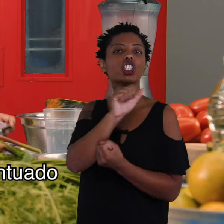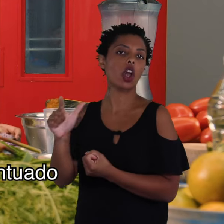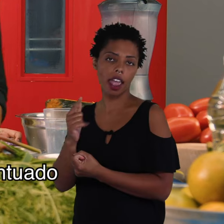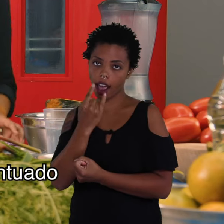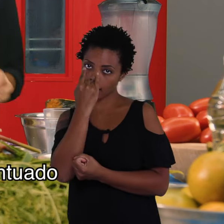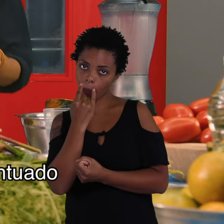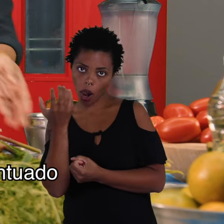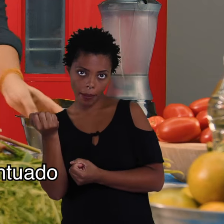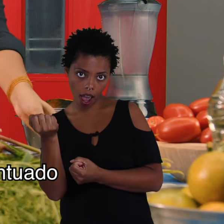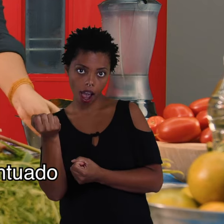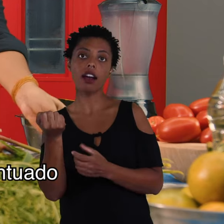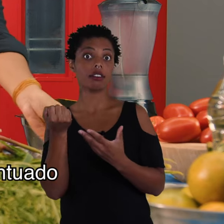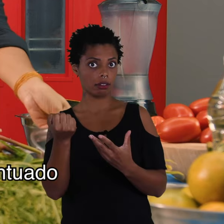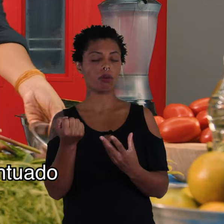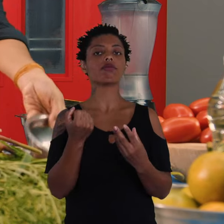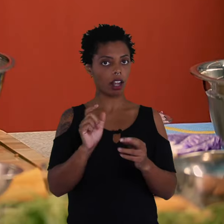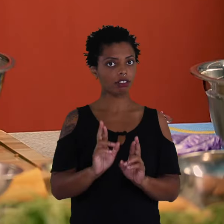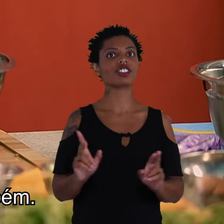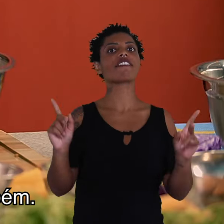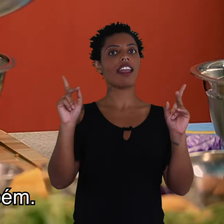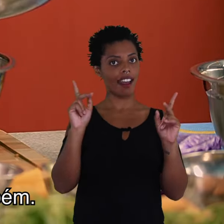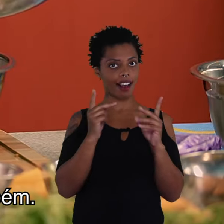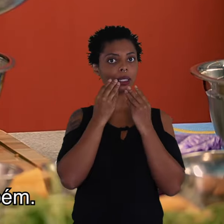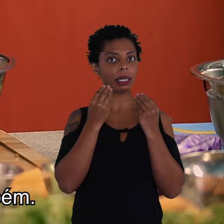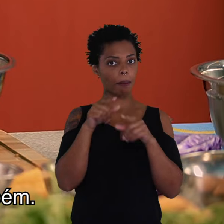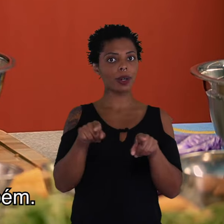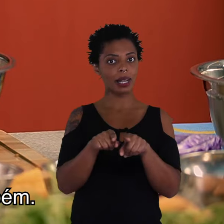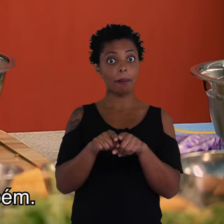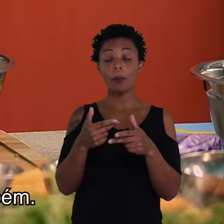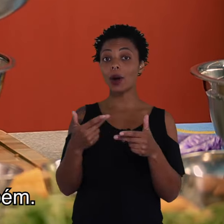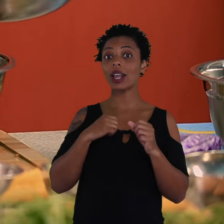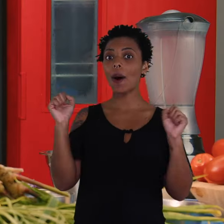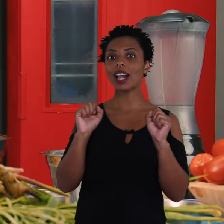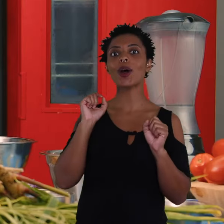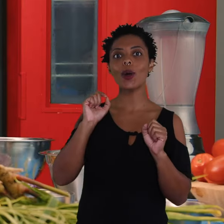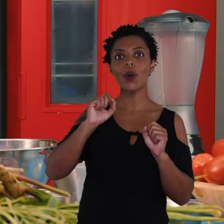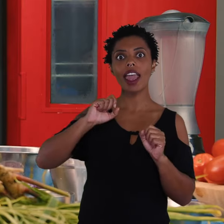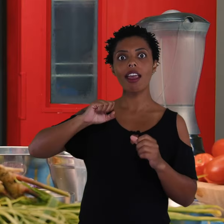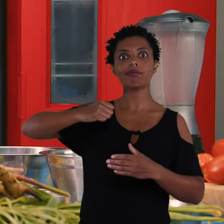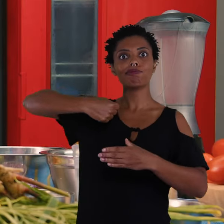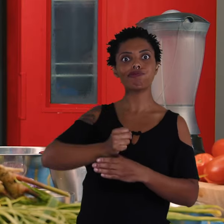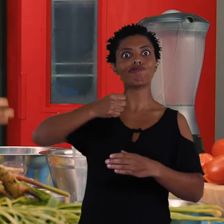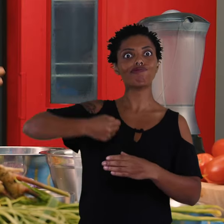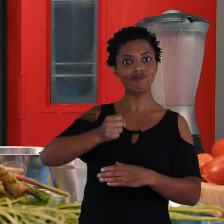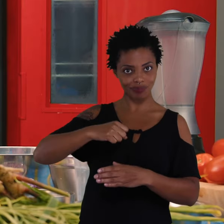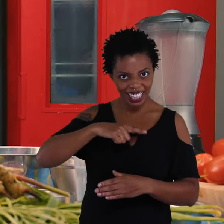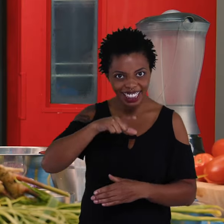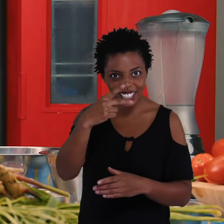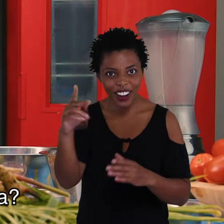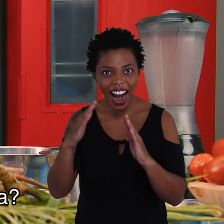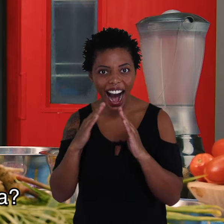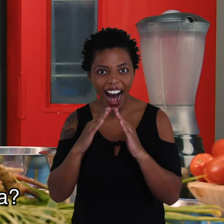pouquinho mais acentuado do que a cebola branca. E faz toda a diferença aqui também. Aqui a gente tem uma coisa que eu adoro, que é